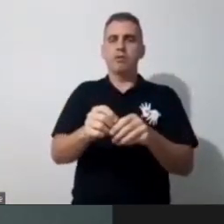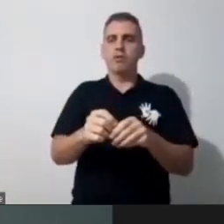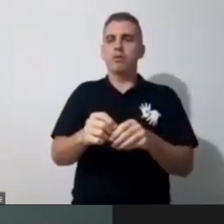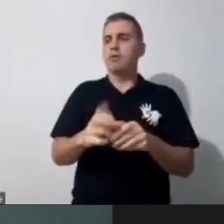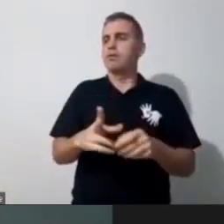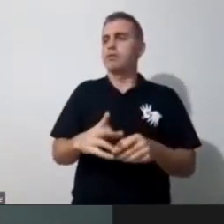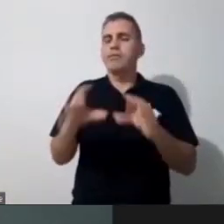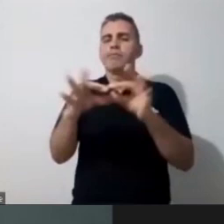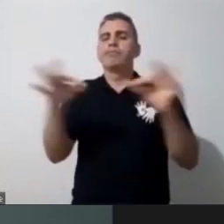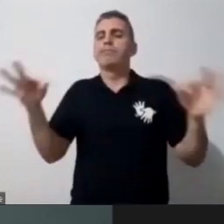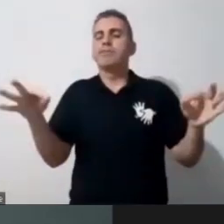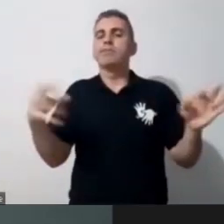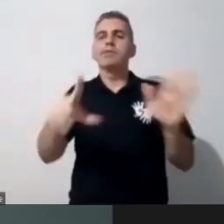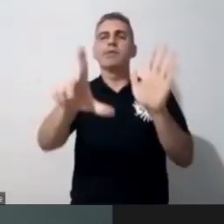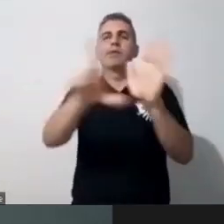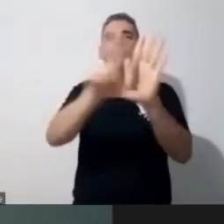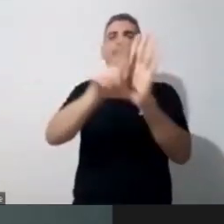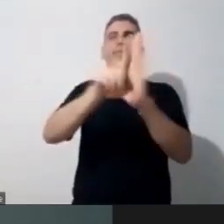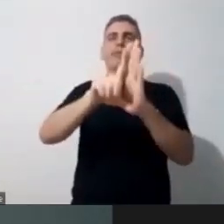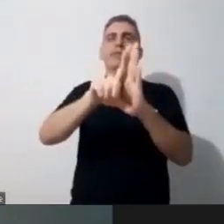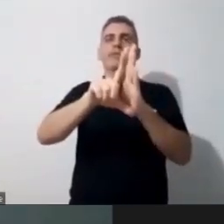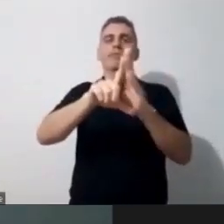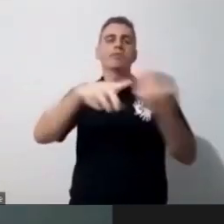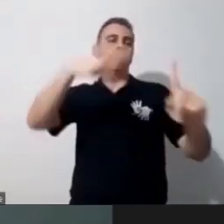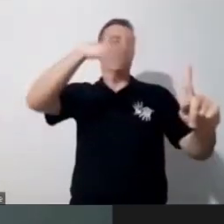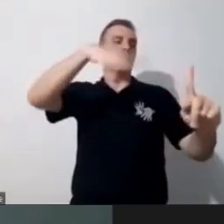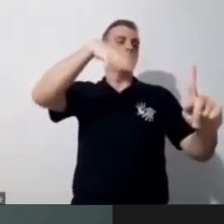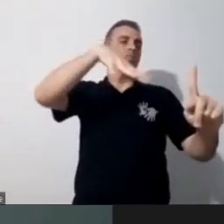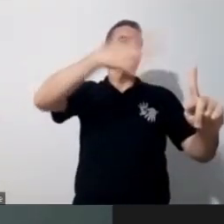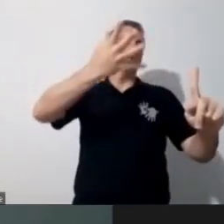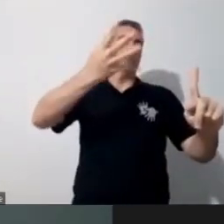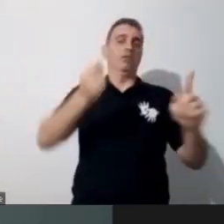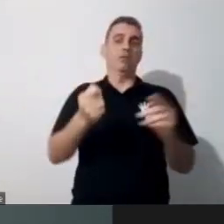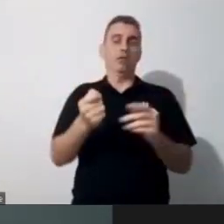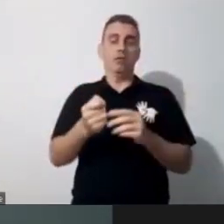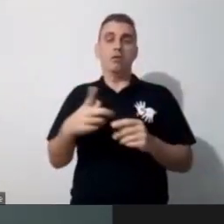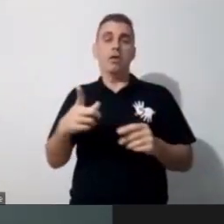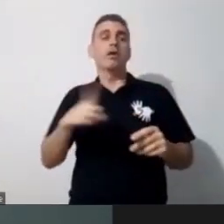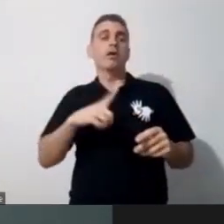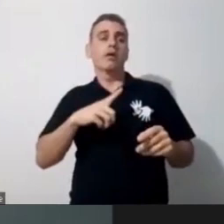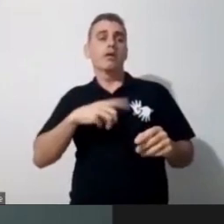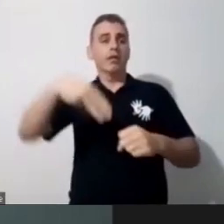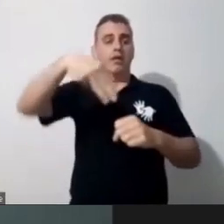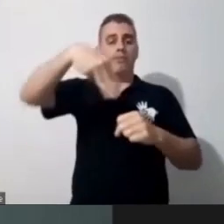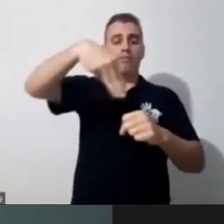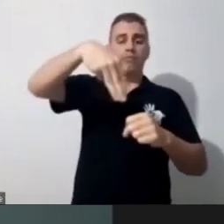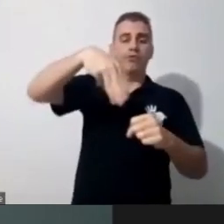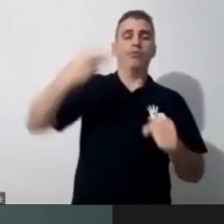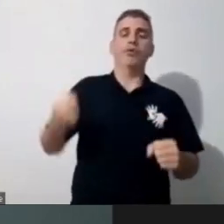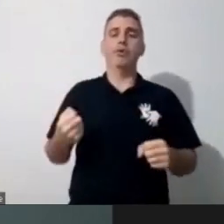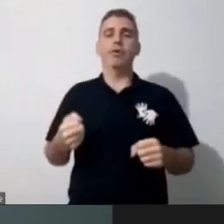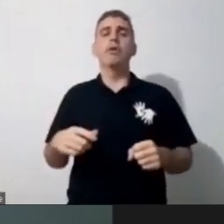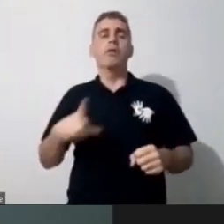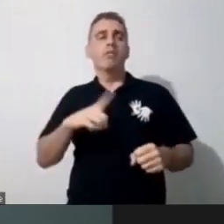legislação, ele tem que estar inserido nessa escola, mas ele tá inserido, ele tá com monitor, o professor não conhece, enfim, toda aquela história que a gente já